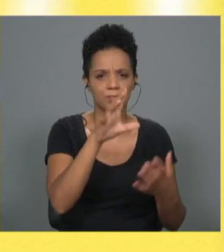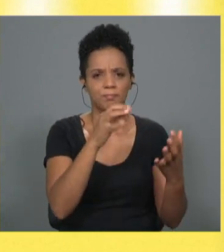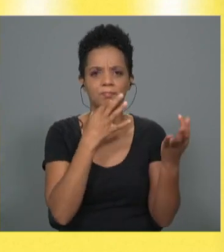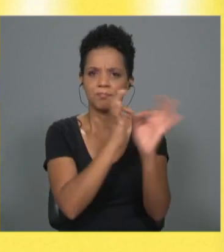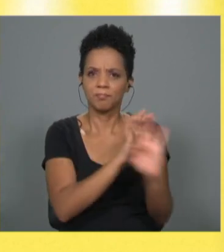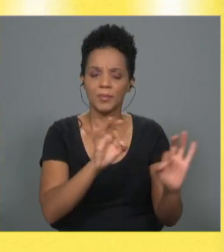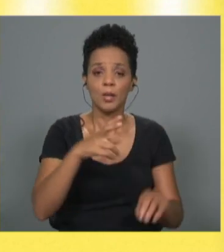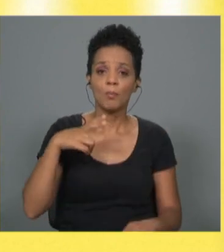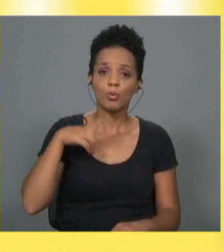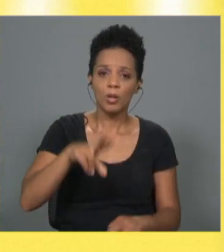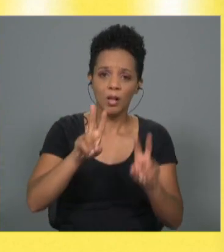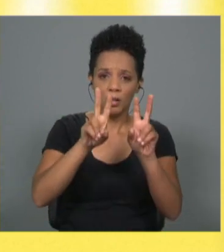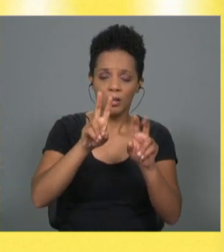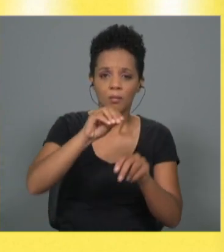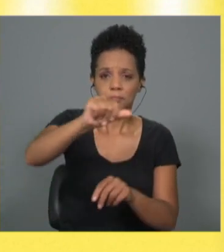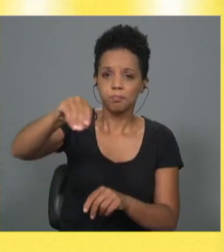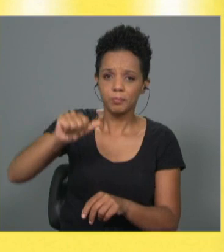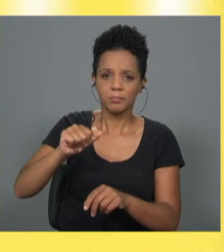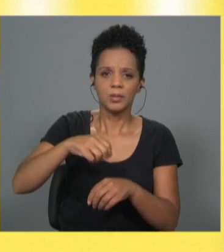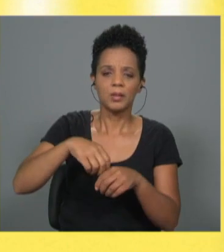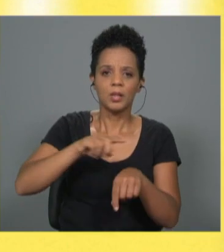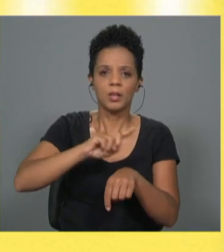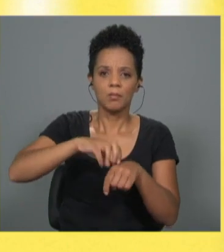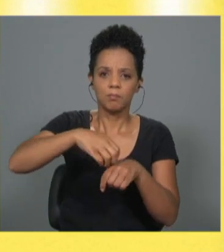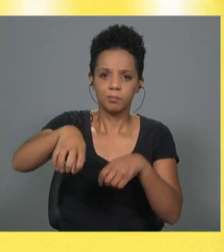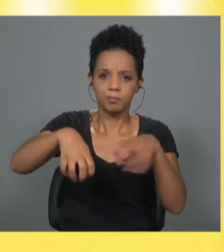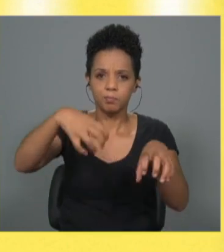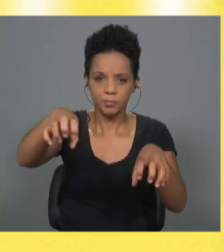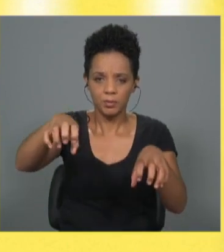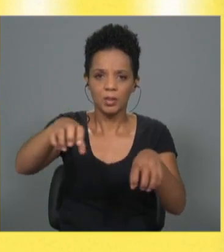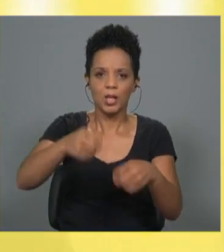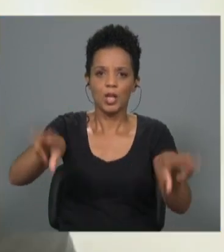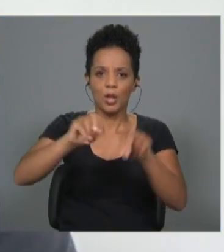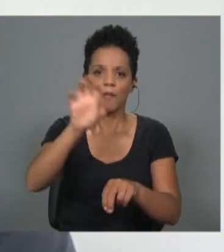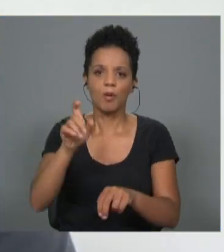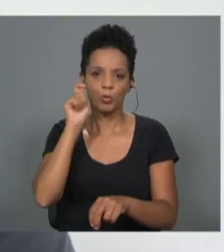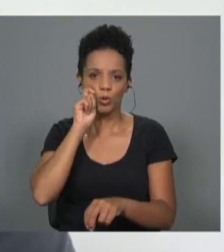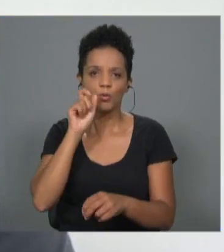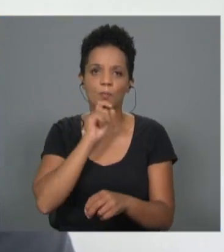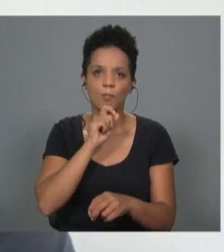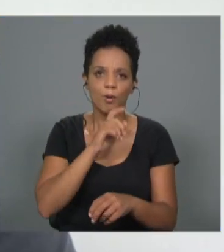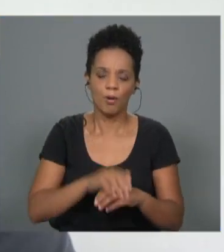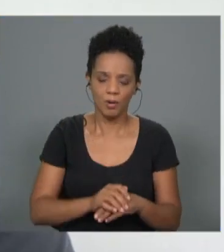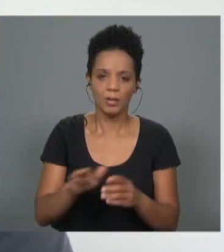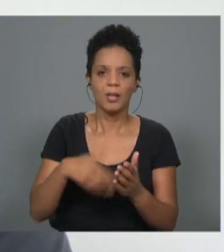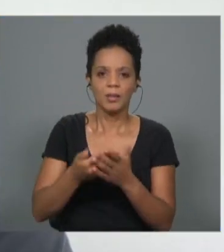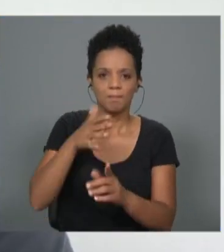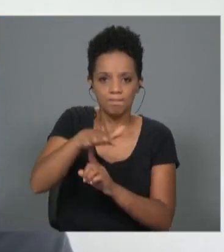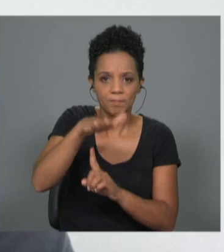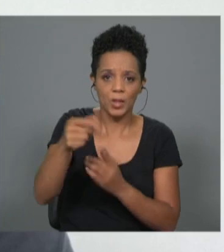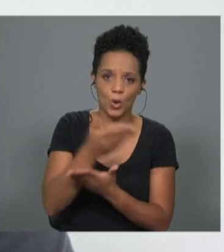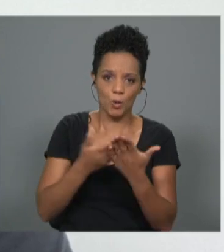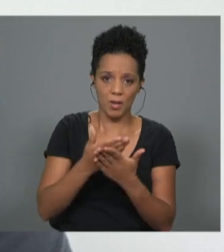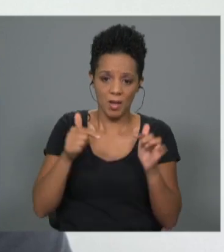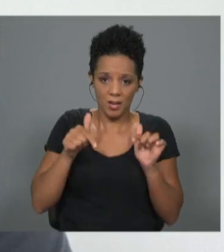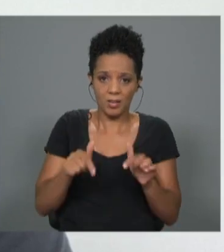descentralizados com oportunidades incríveis que esta nova forma de turismo pode trazer e abraçar, e pode trazer muito impacto económico. Portanto, tanto aqui